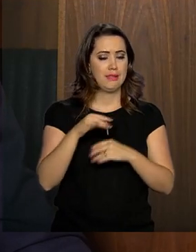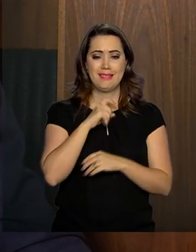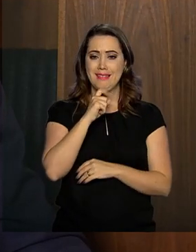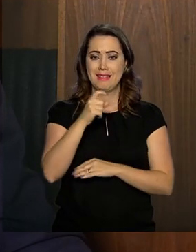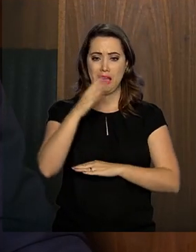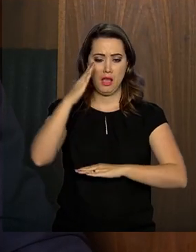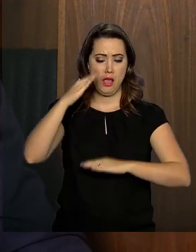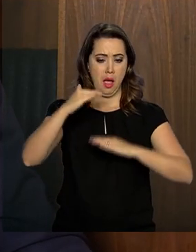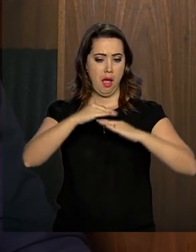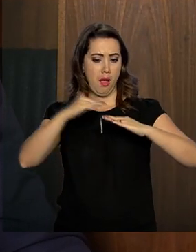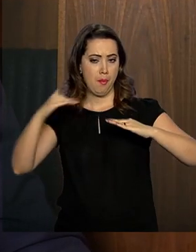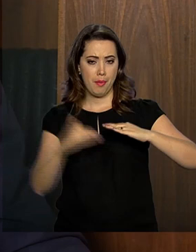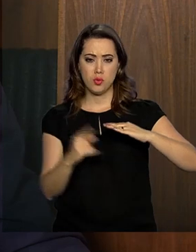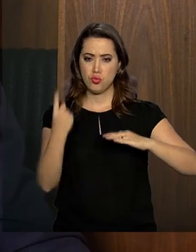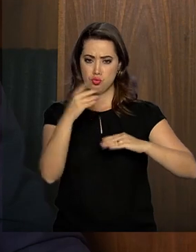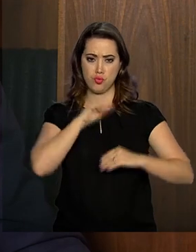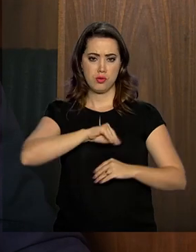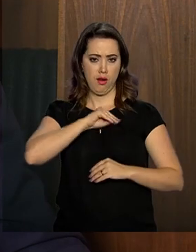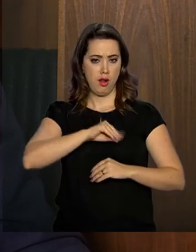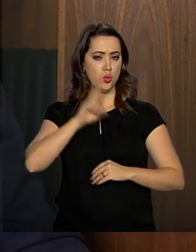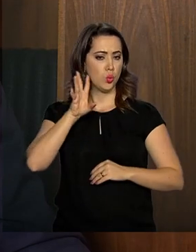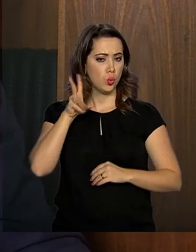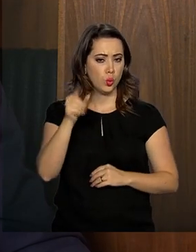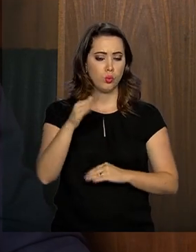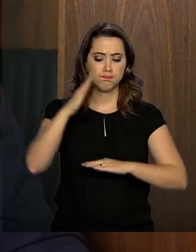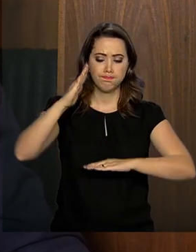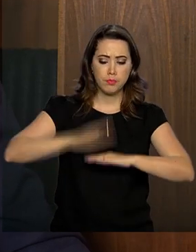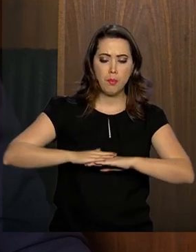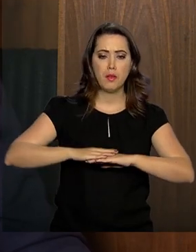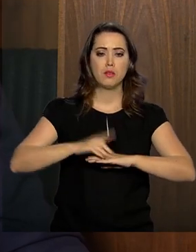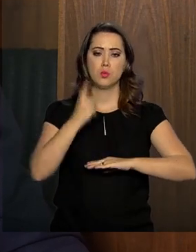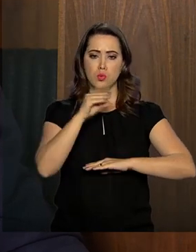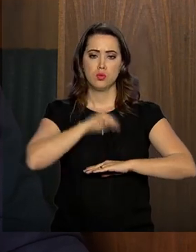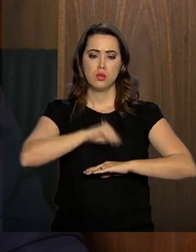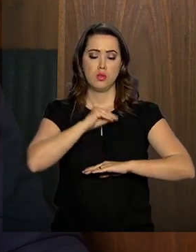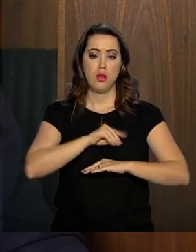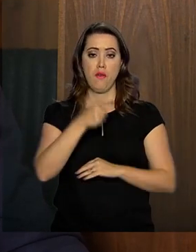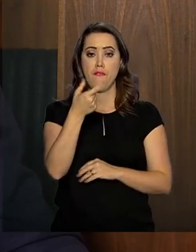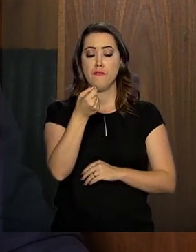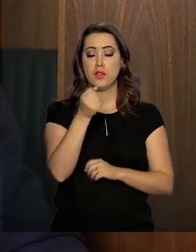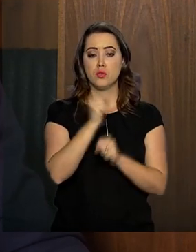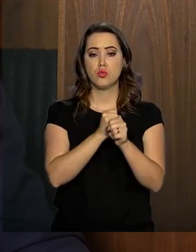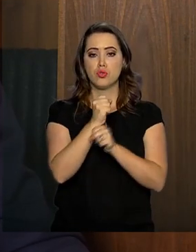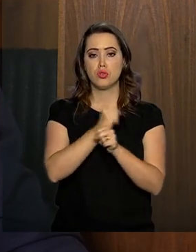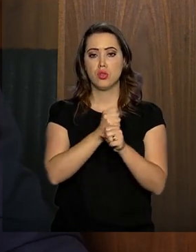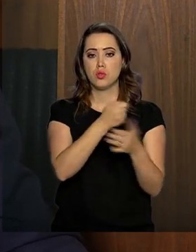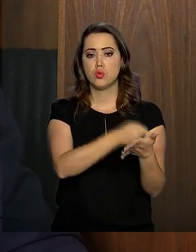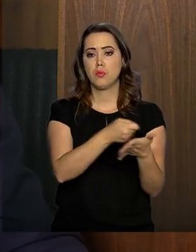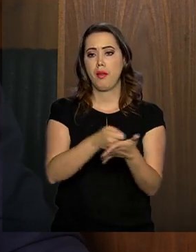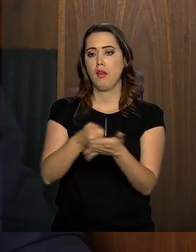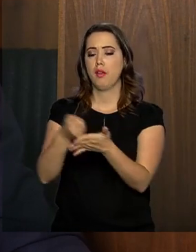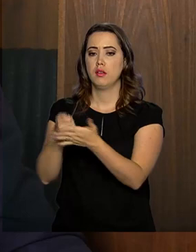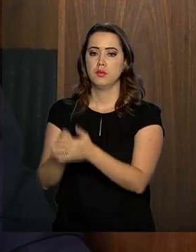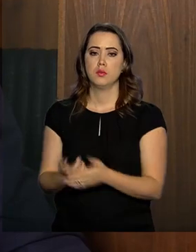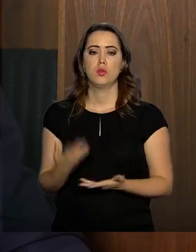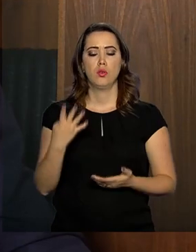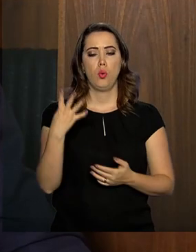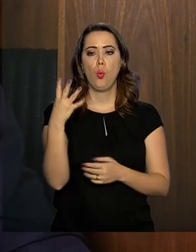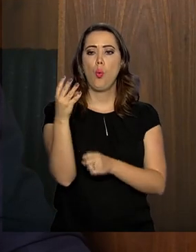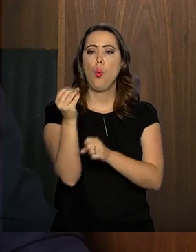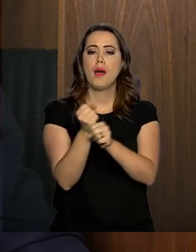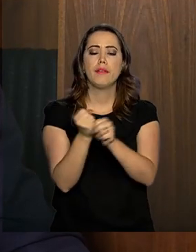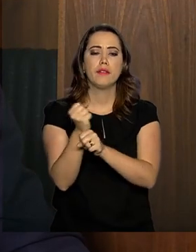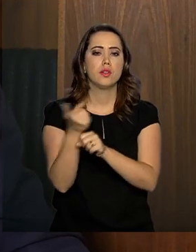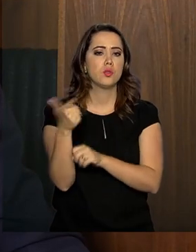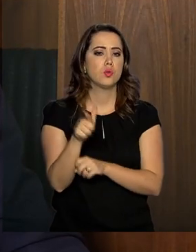um salário mínimo, e 20 anos de contribuição. Está sendo dito, se você não contribuiu 40 anos, você não vai receber o seu salário. Não, é